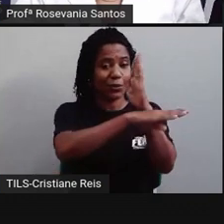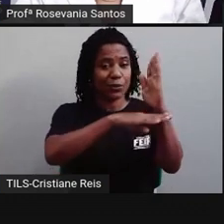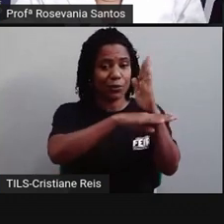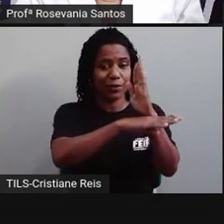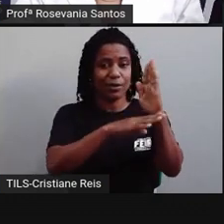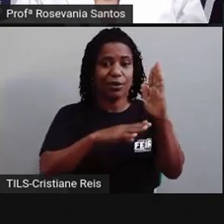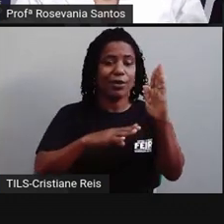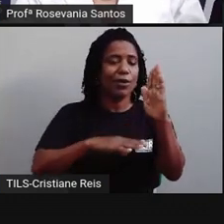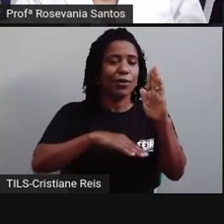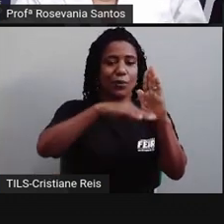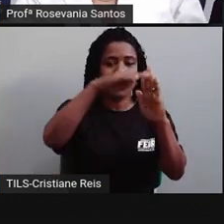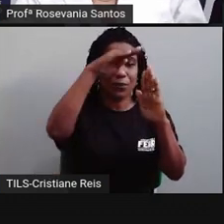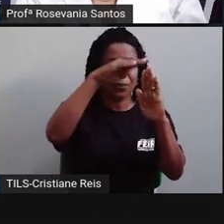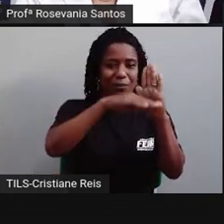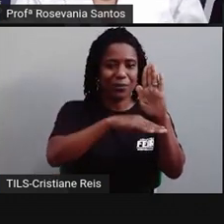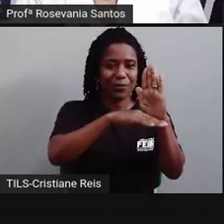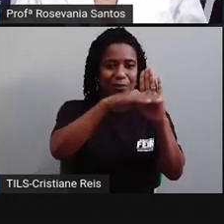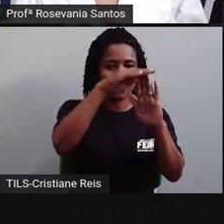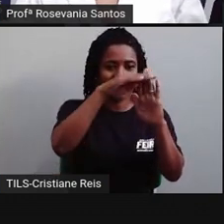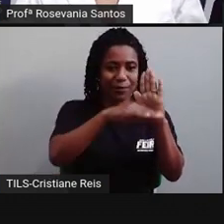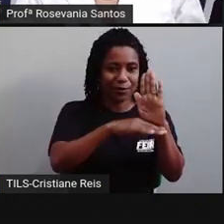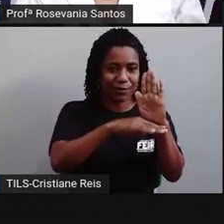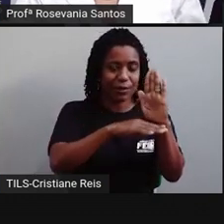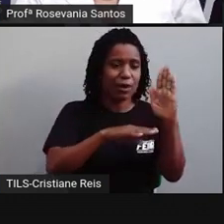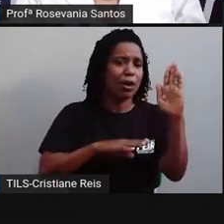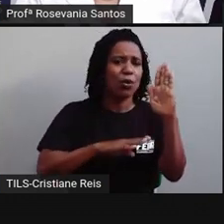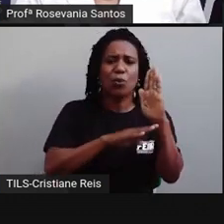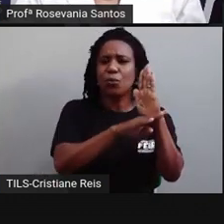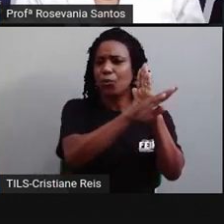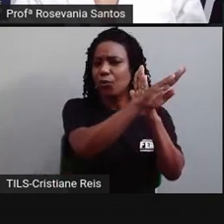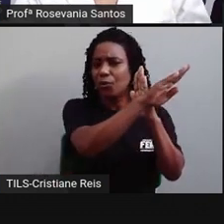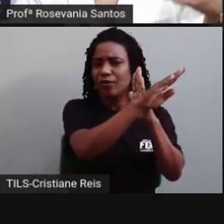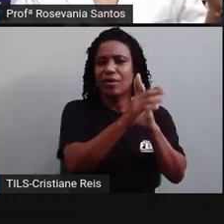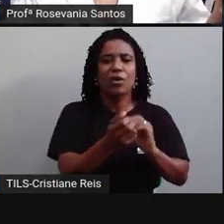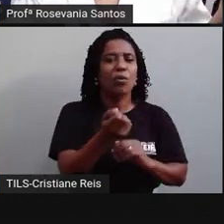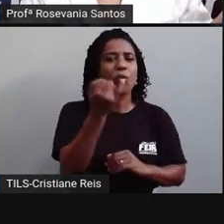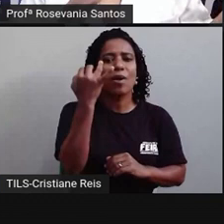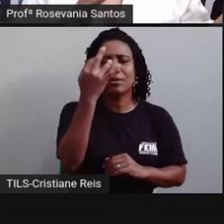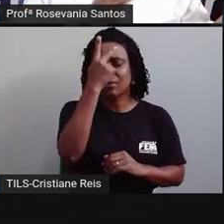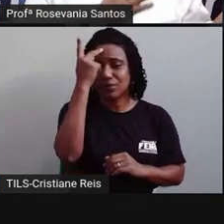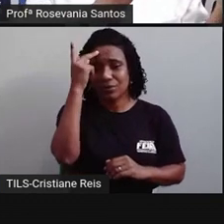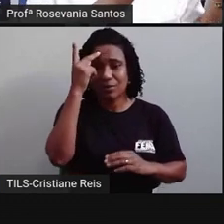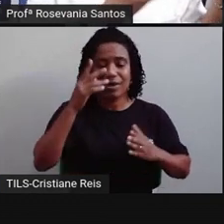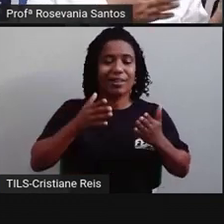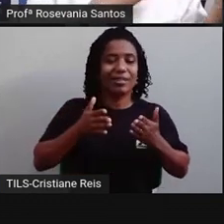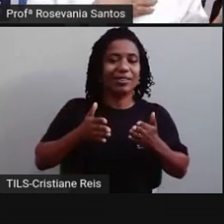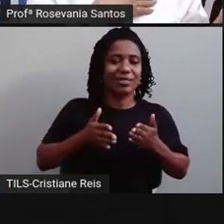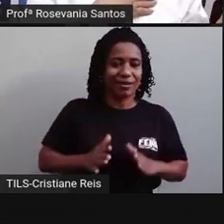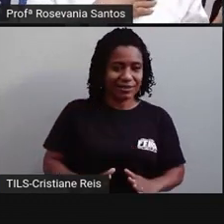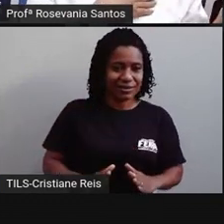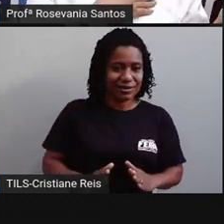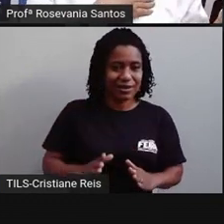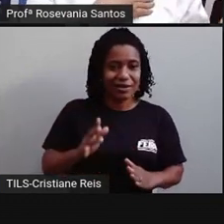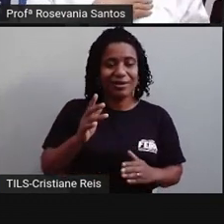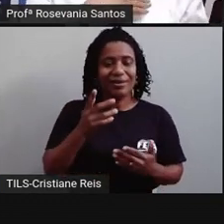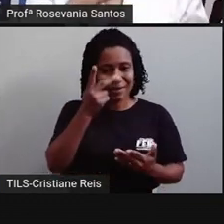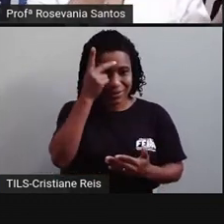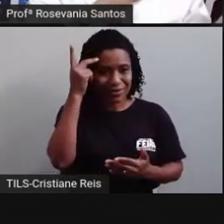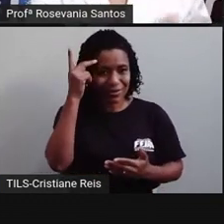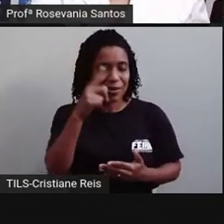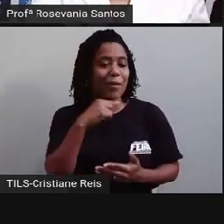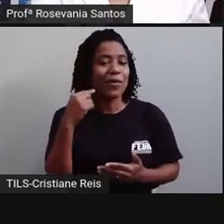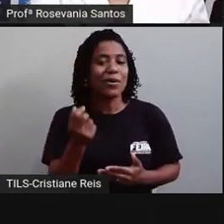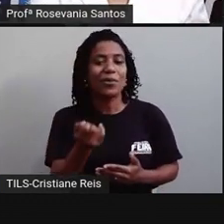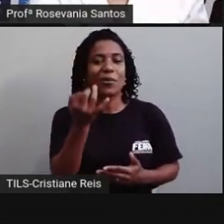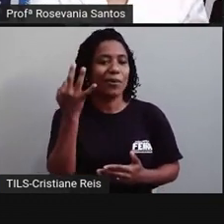diferença entre natalidade e a mortalidade. Ou seja, quando eu pego lá aqueles dados que vocês viram lá naquele gráfico,